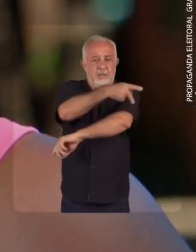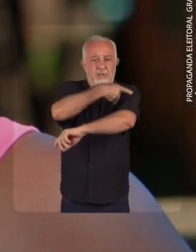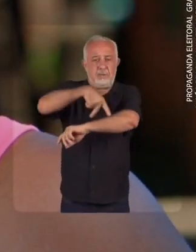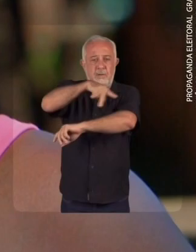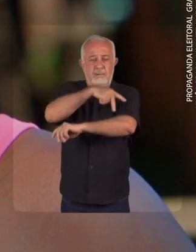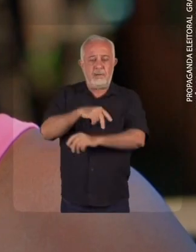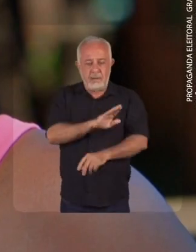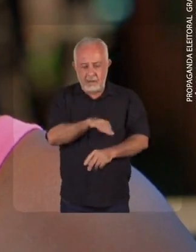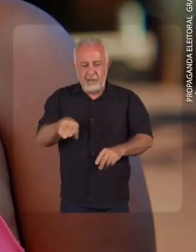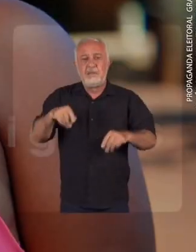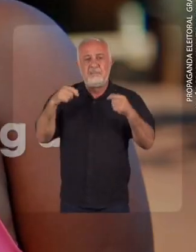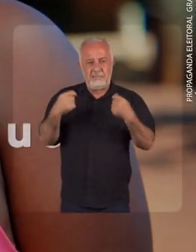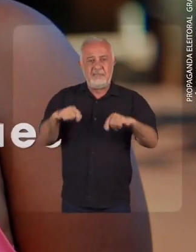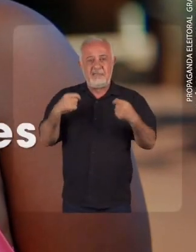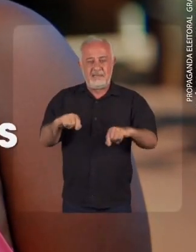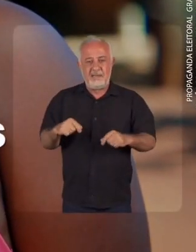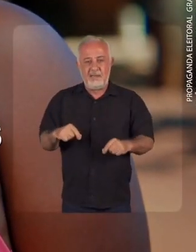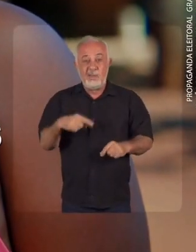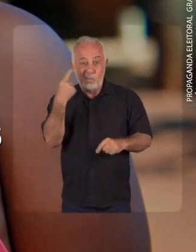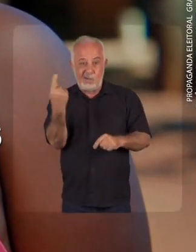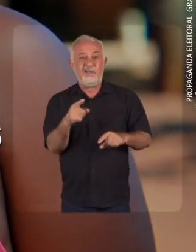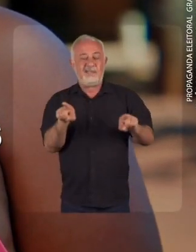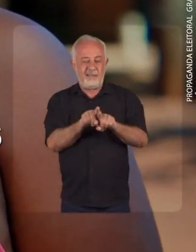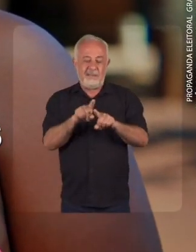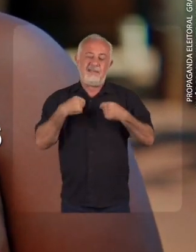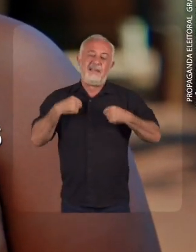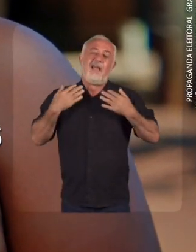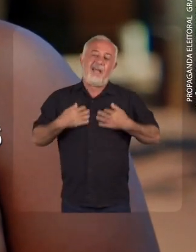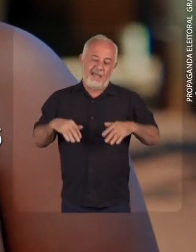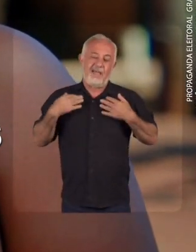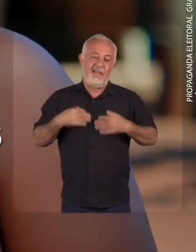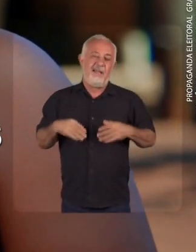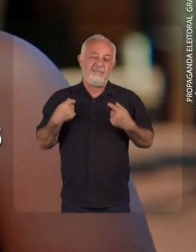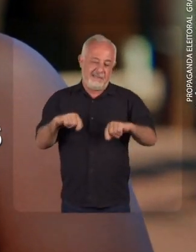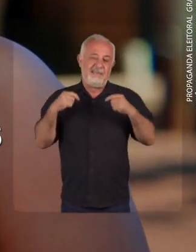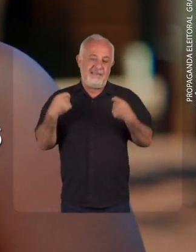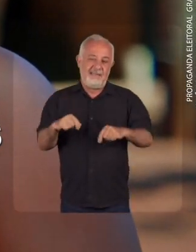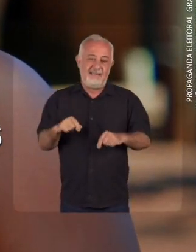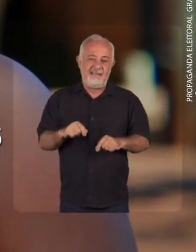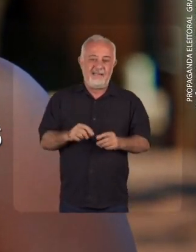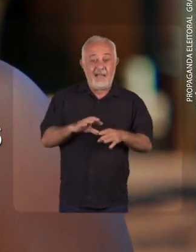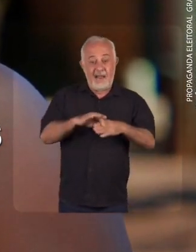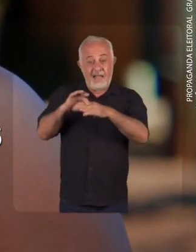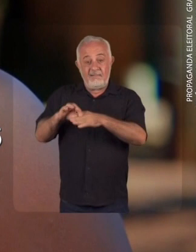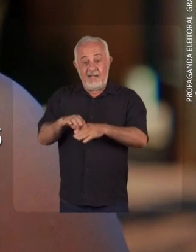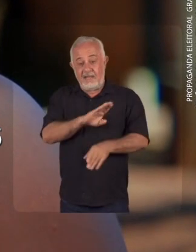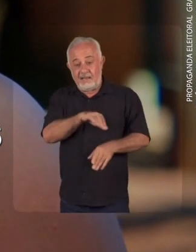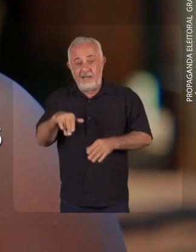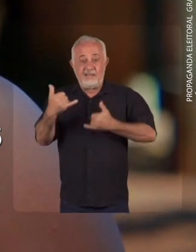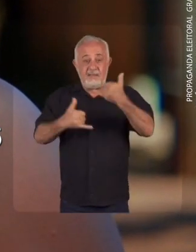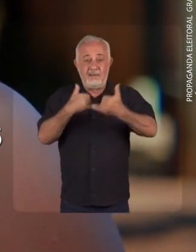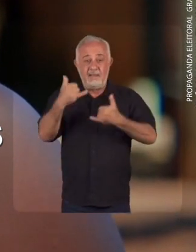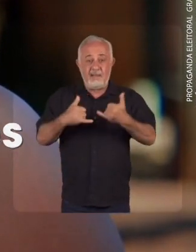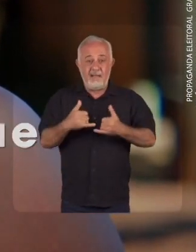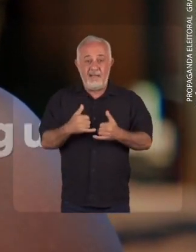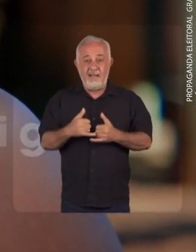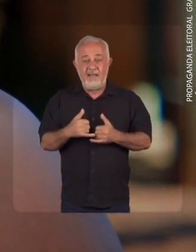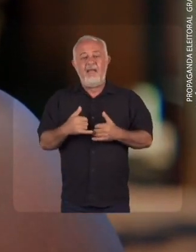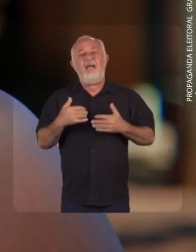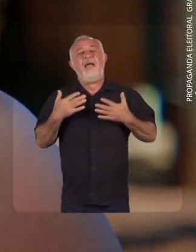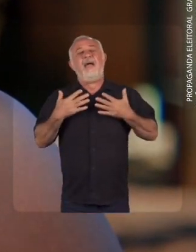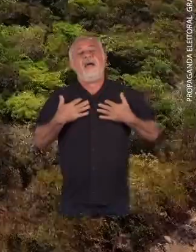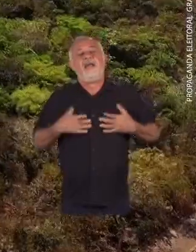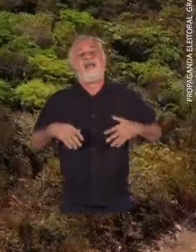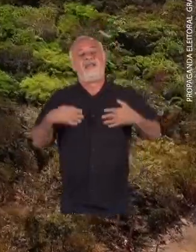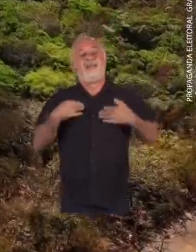muito desses parques aqui porque as crianças precisam. A gente precisa de descanso também, que é para levar as crianças para brincar e distrair um pouco a